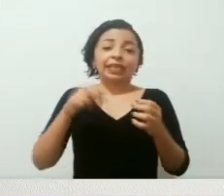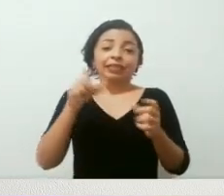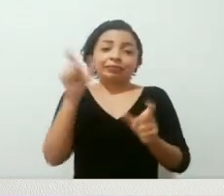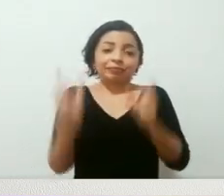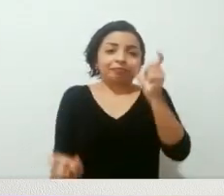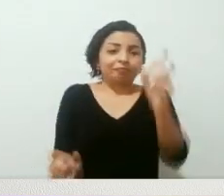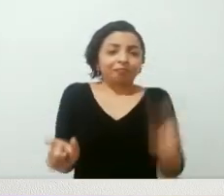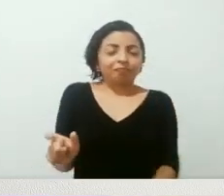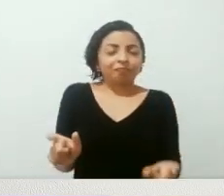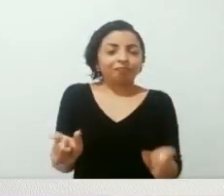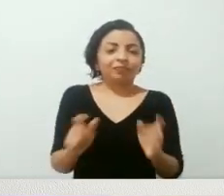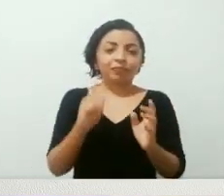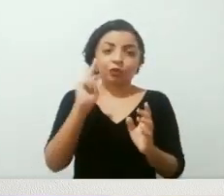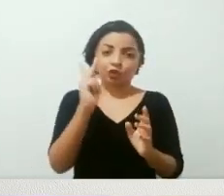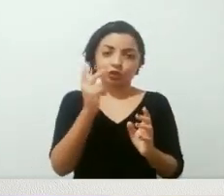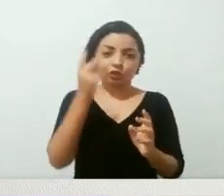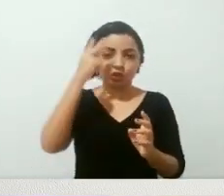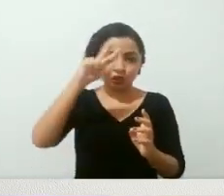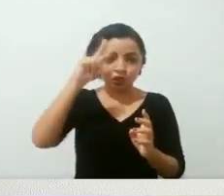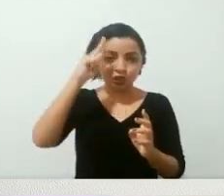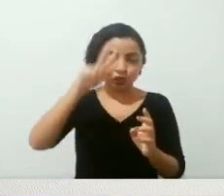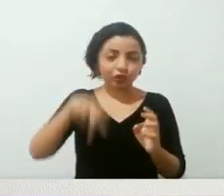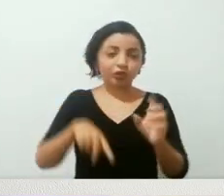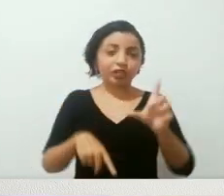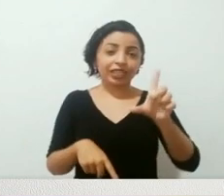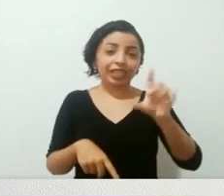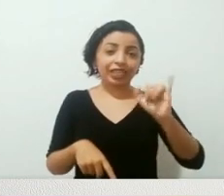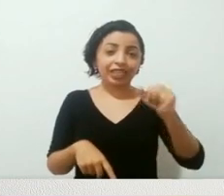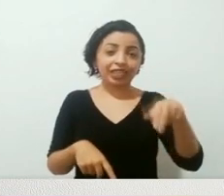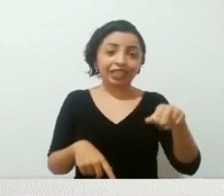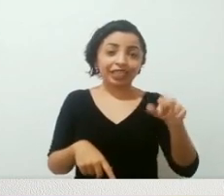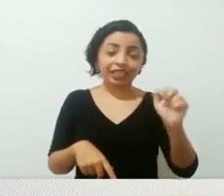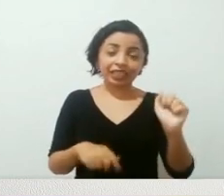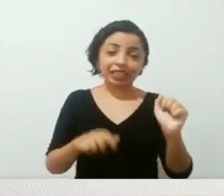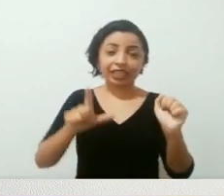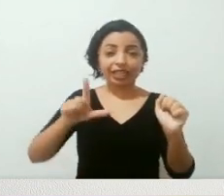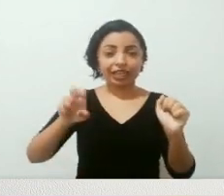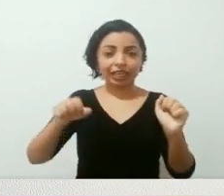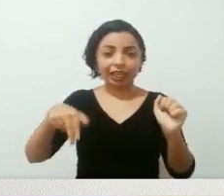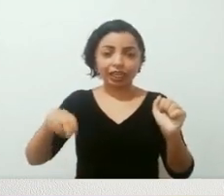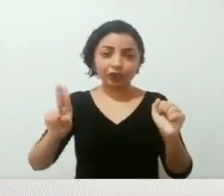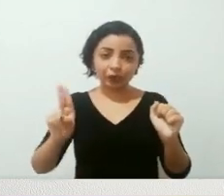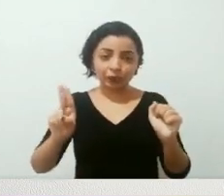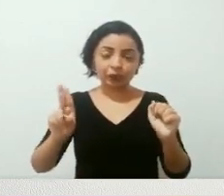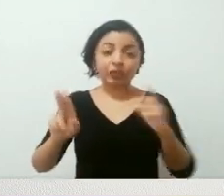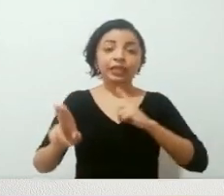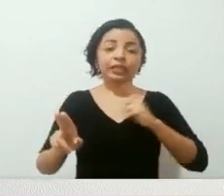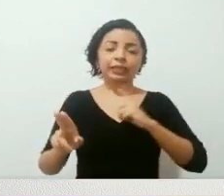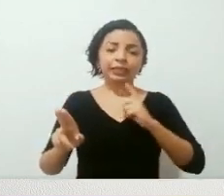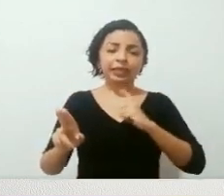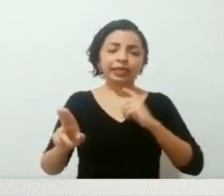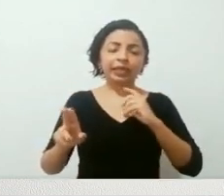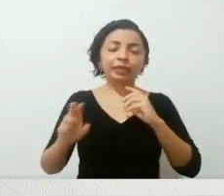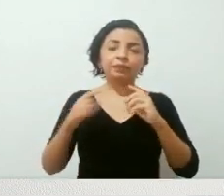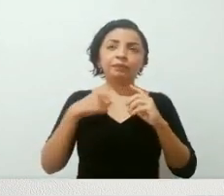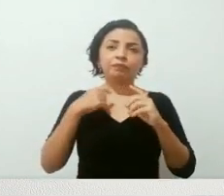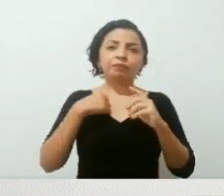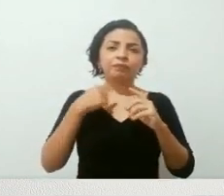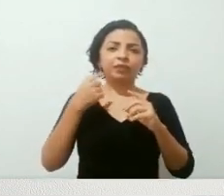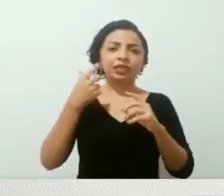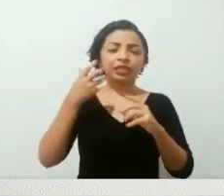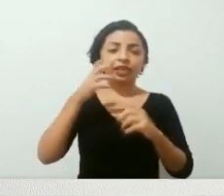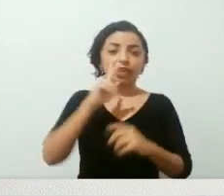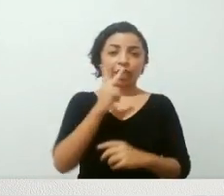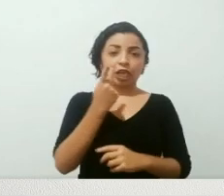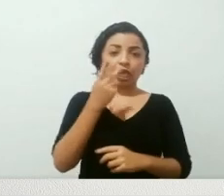dessas duas amigas, a Lina e a Lenu, tem série também na Netflix, já saíram duas temporadas, pode acompanhar, aliás, Netflix